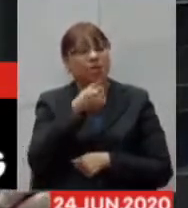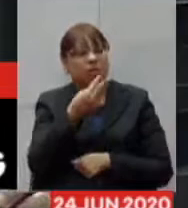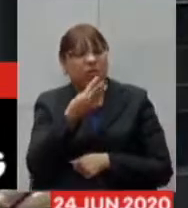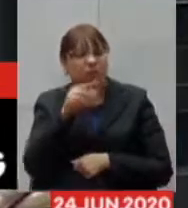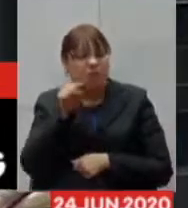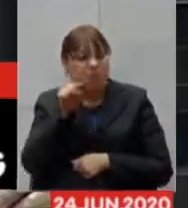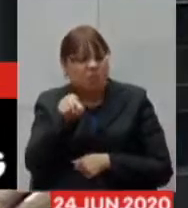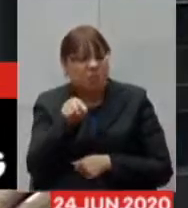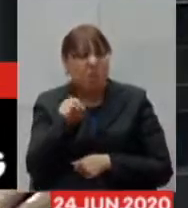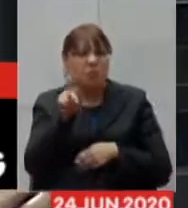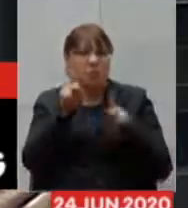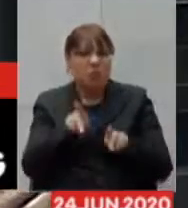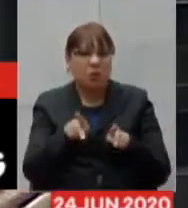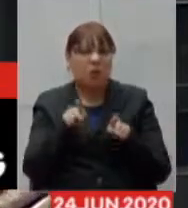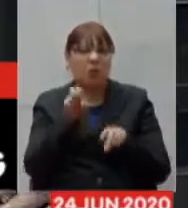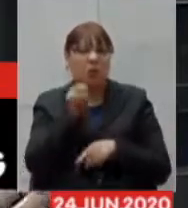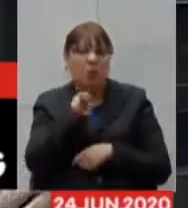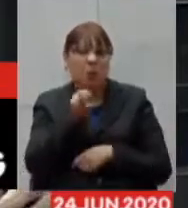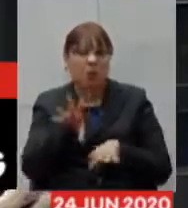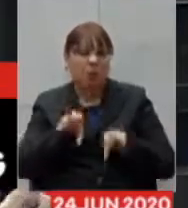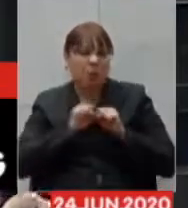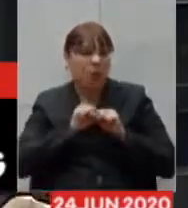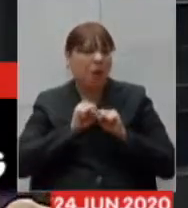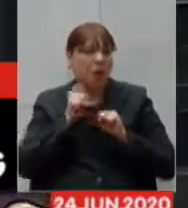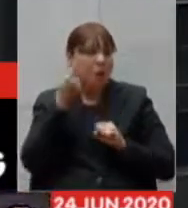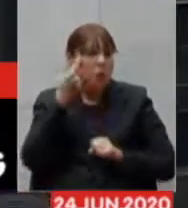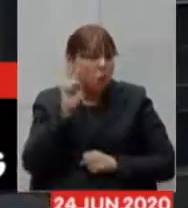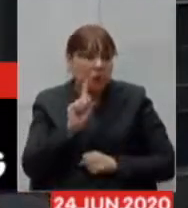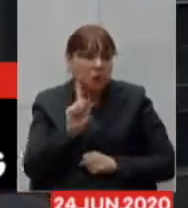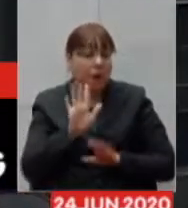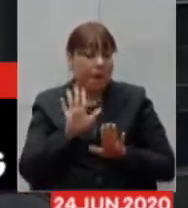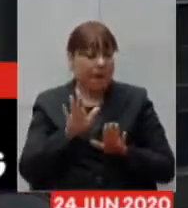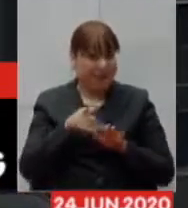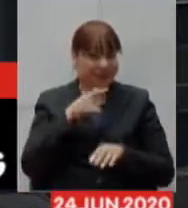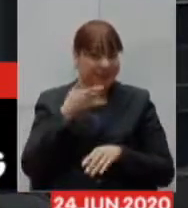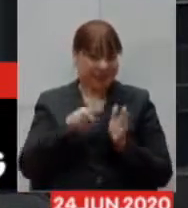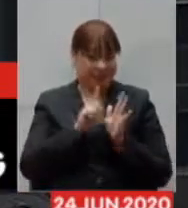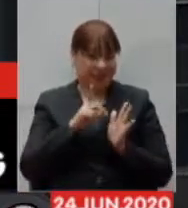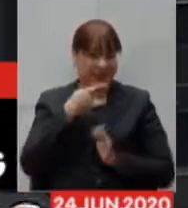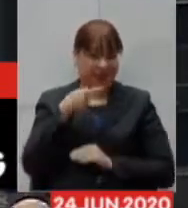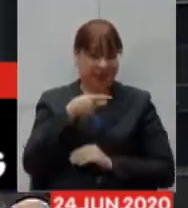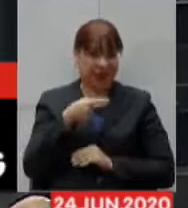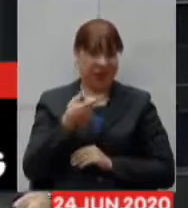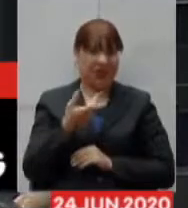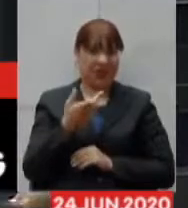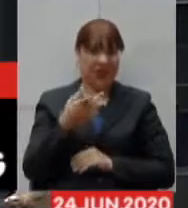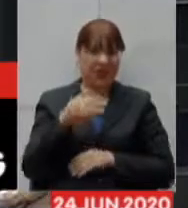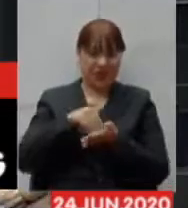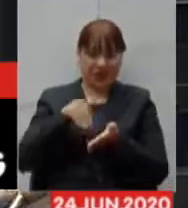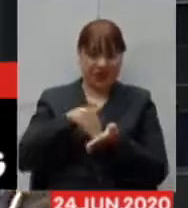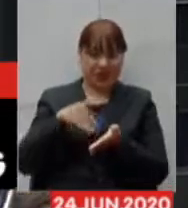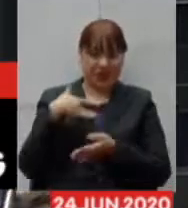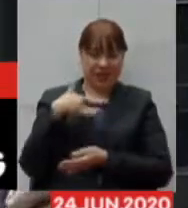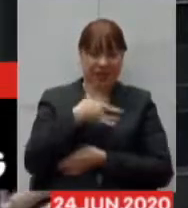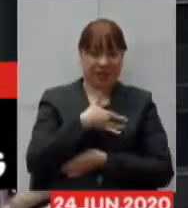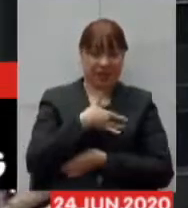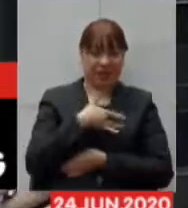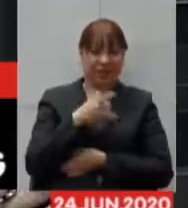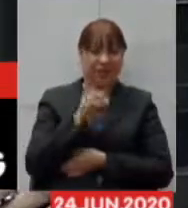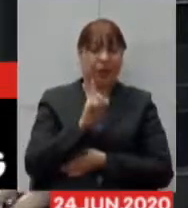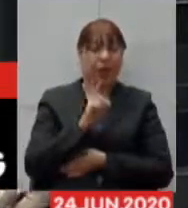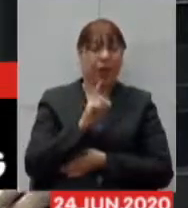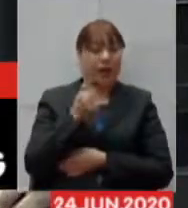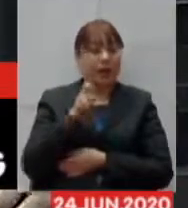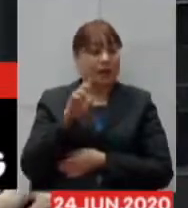casos num único dia. Mas, como falou aqui o nosso secretário da saúde, doutor Carlos, mas 2 mil casos